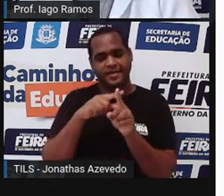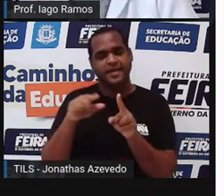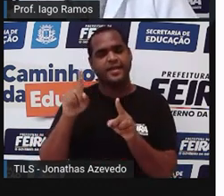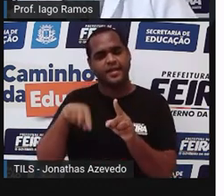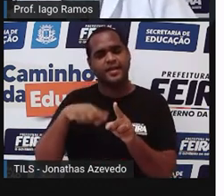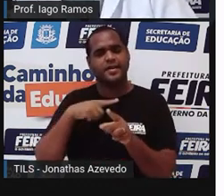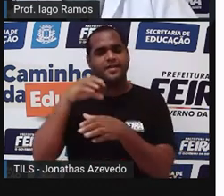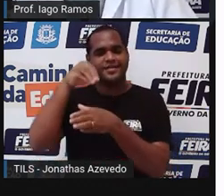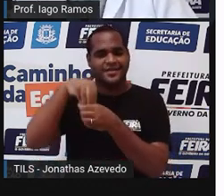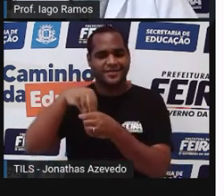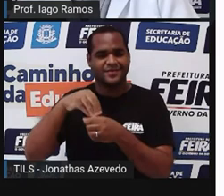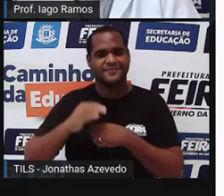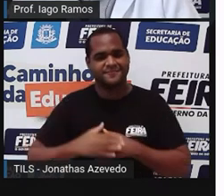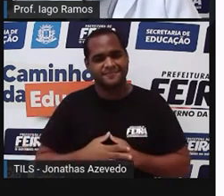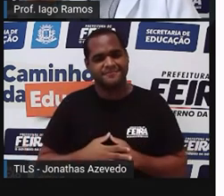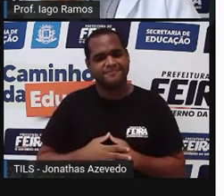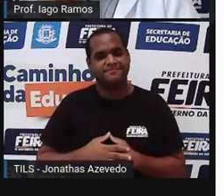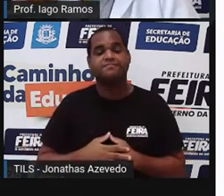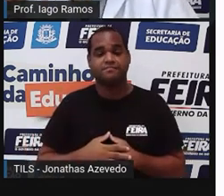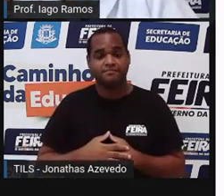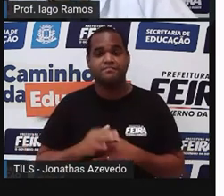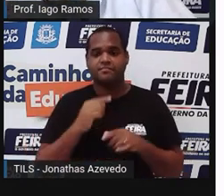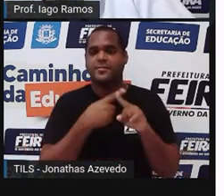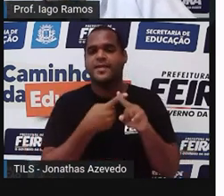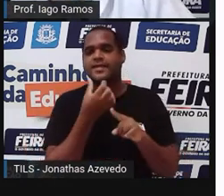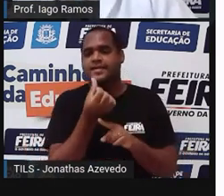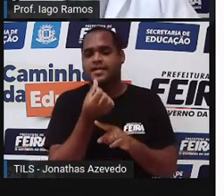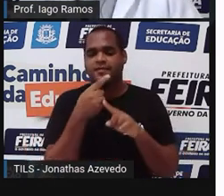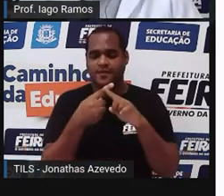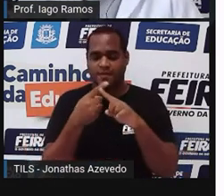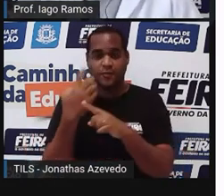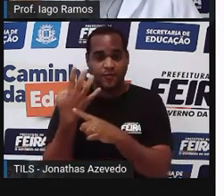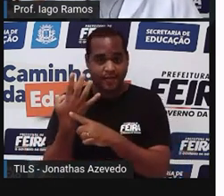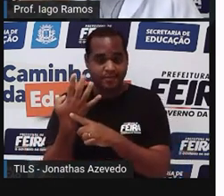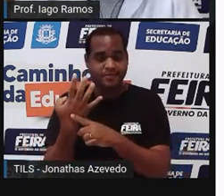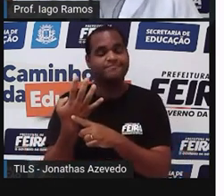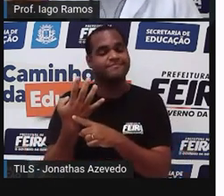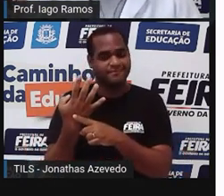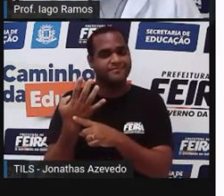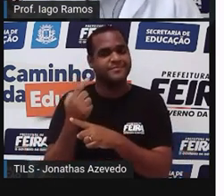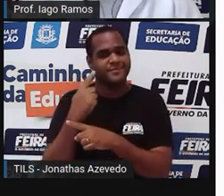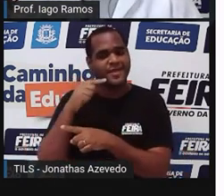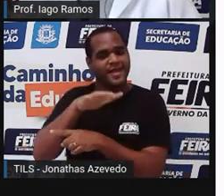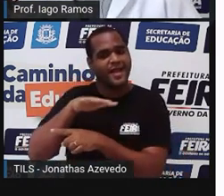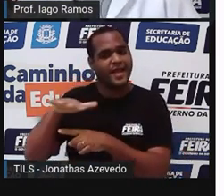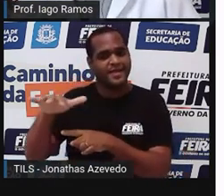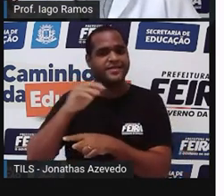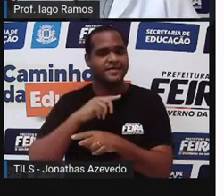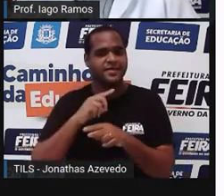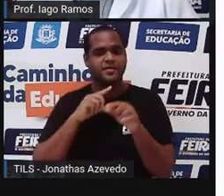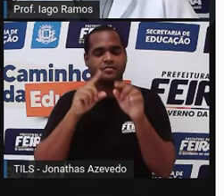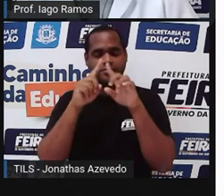tem ele dentro. Porque esse 6 vezes 4 foi a área do retângulo.